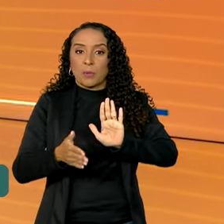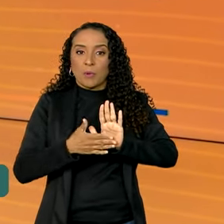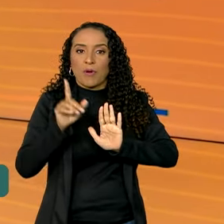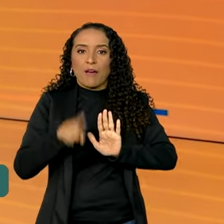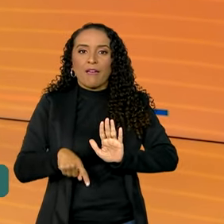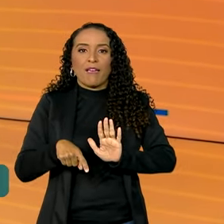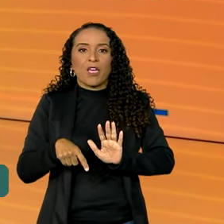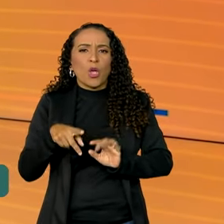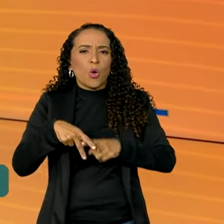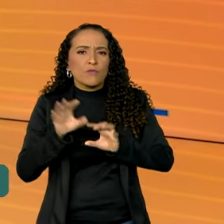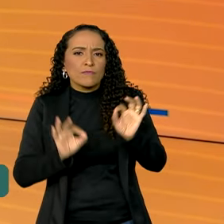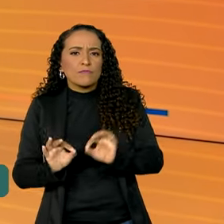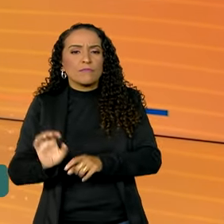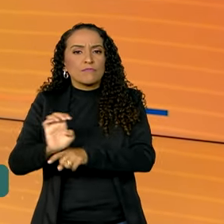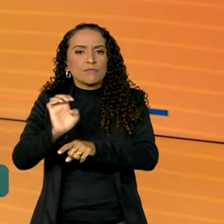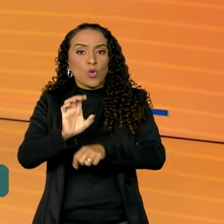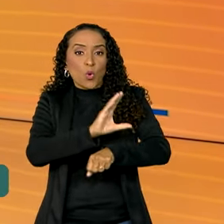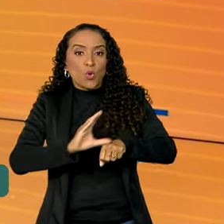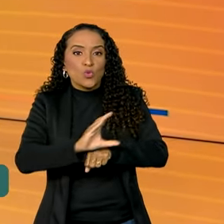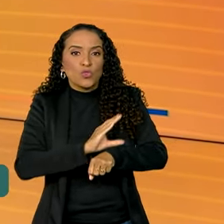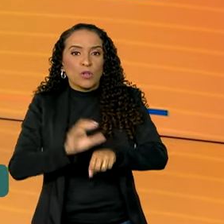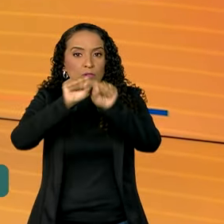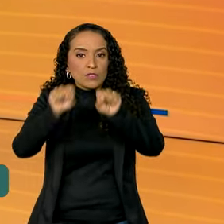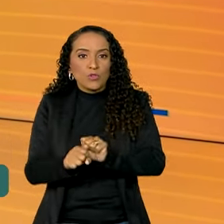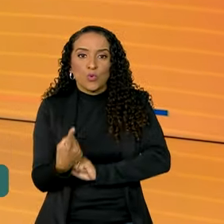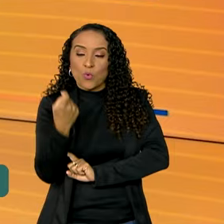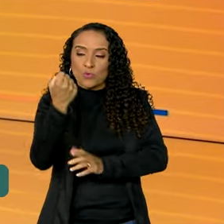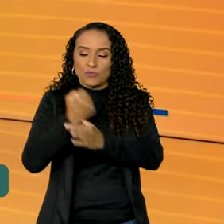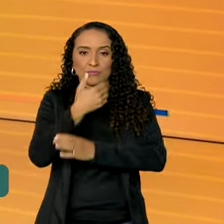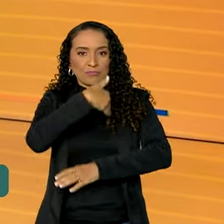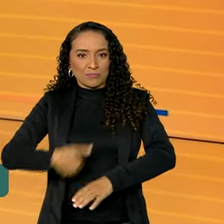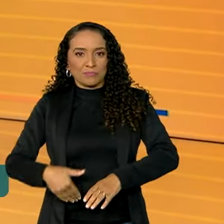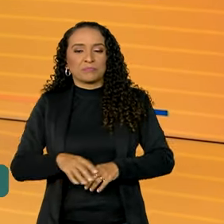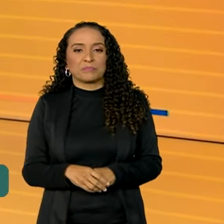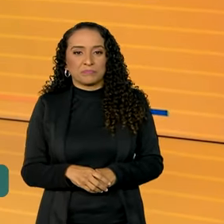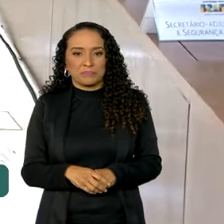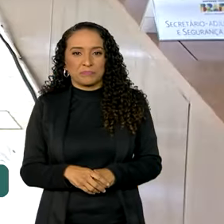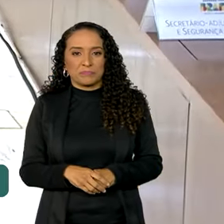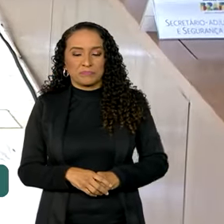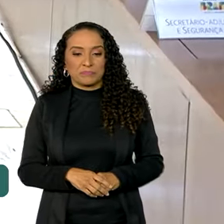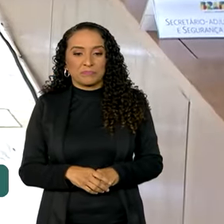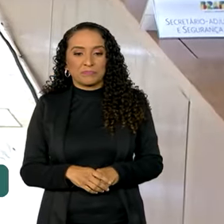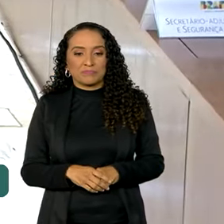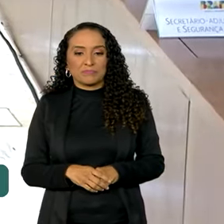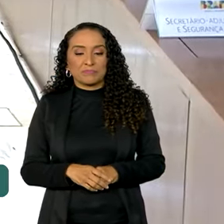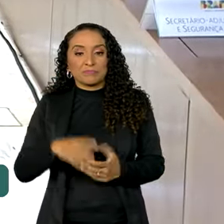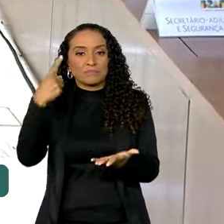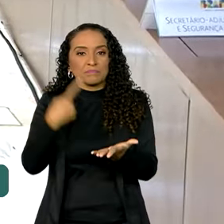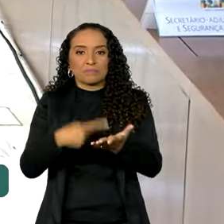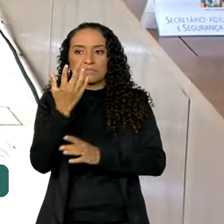proposta é conferir status constitucional ao Sistema Único de Segurança Pública. Um pacto